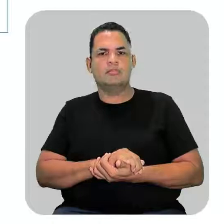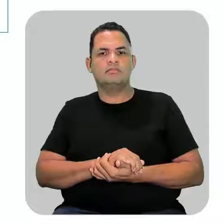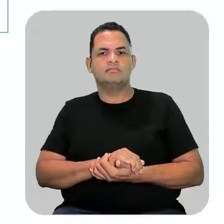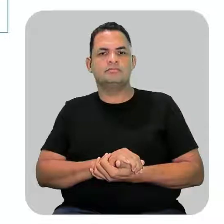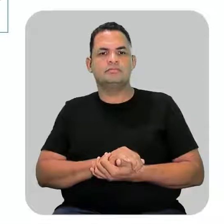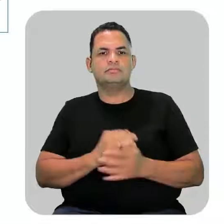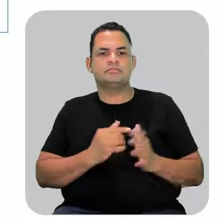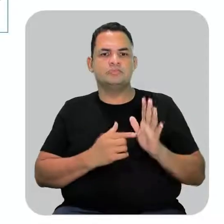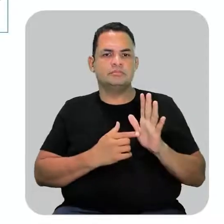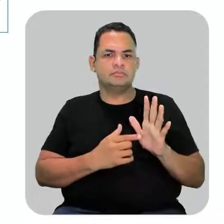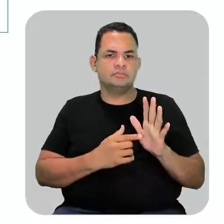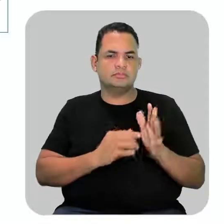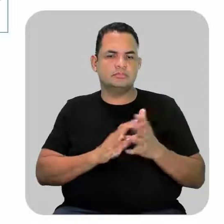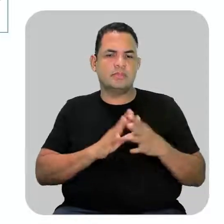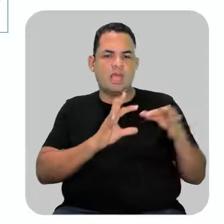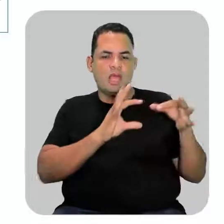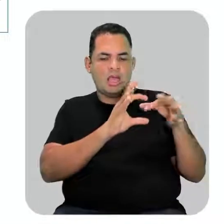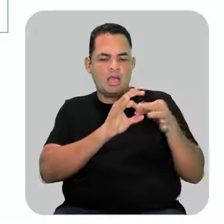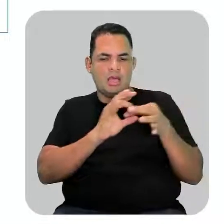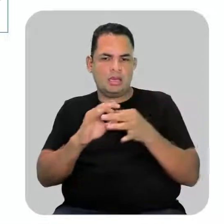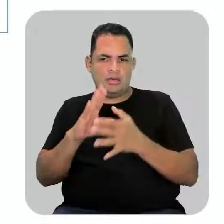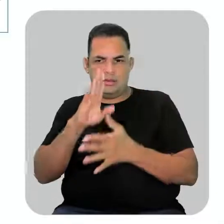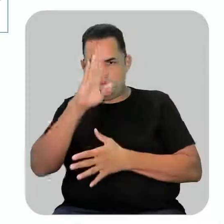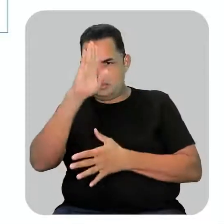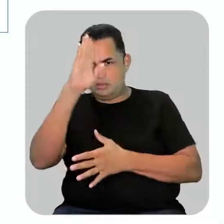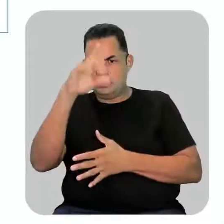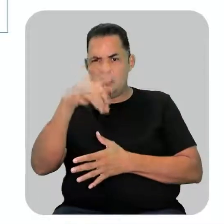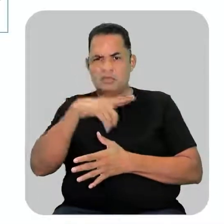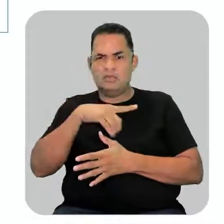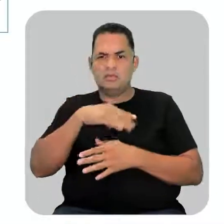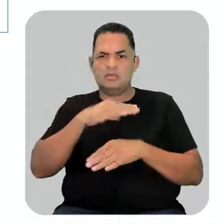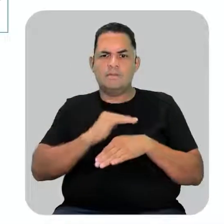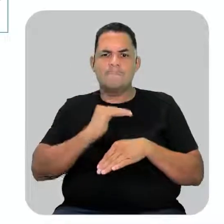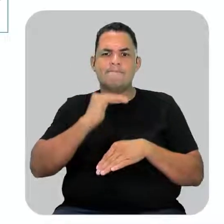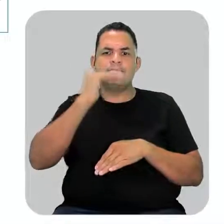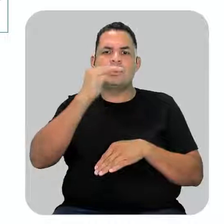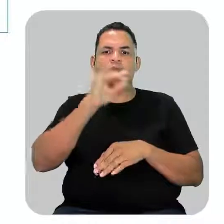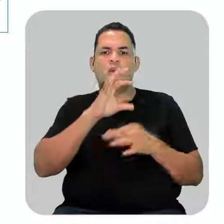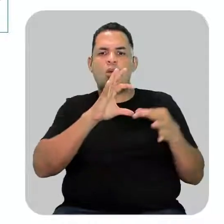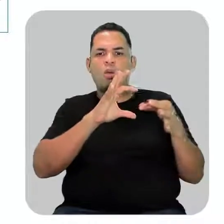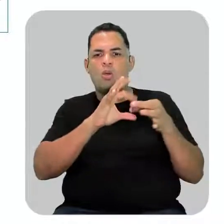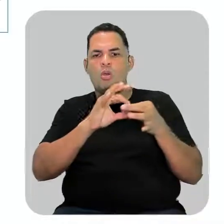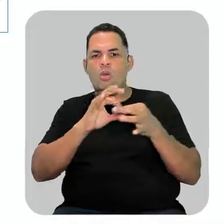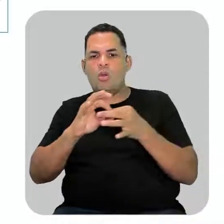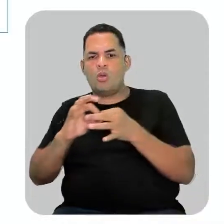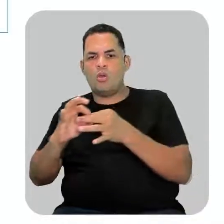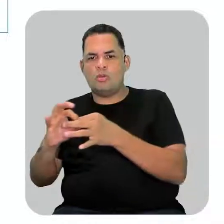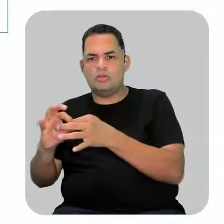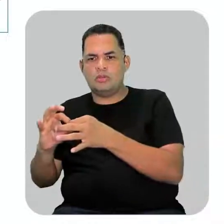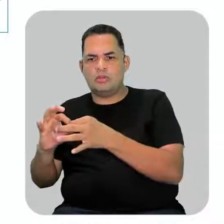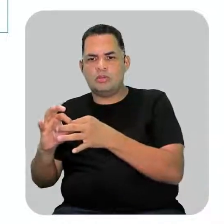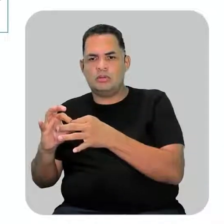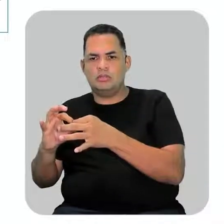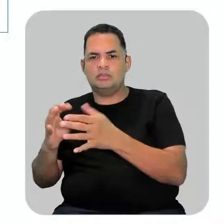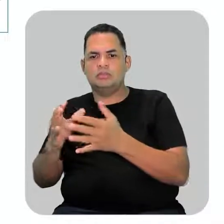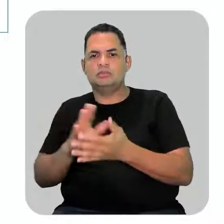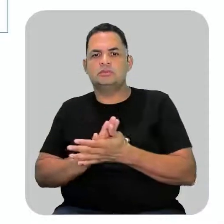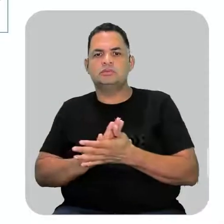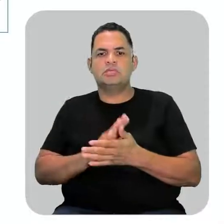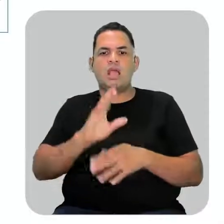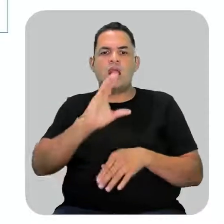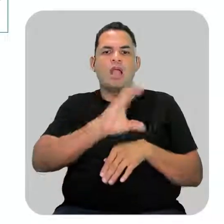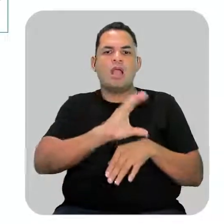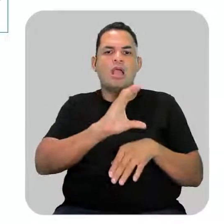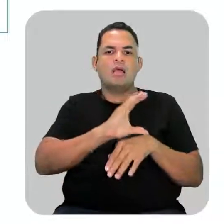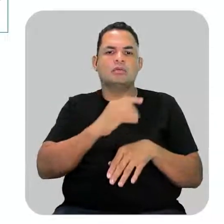estou mostrando a cadeia principal igual a gente fez lá que tem a maior sequência de átomos de carbono fazendo com que a gente